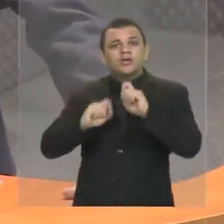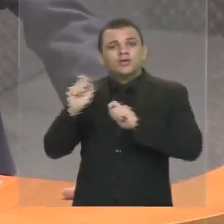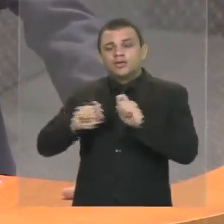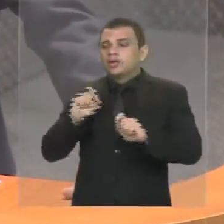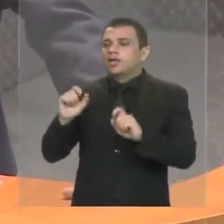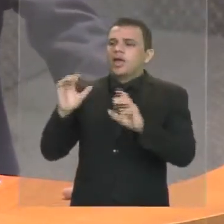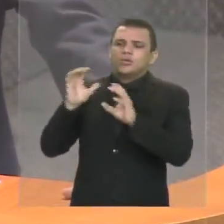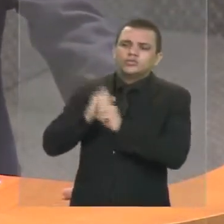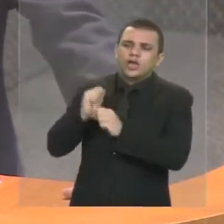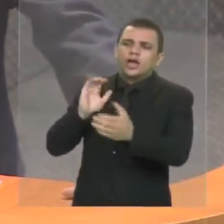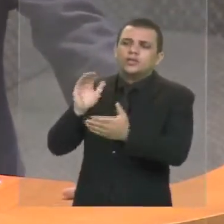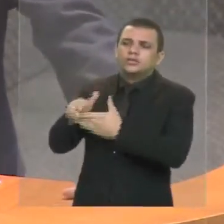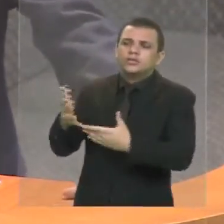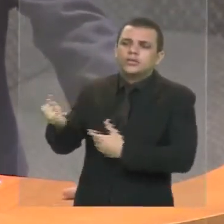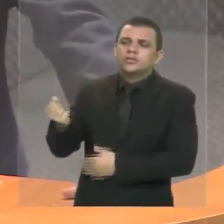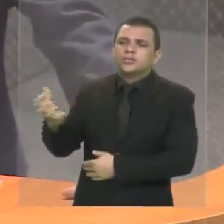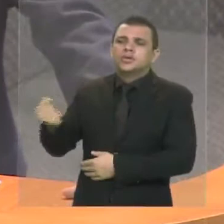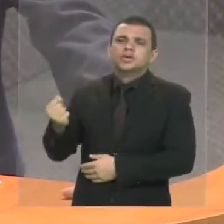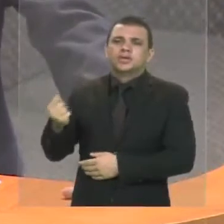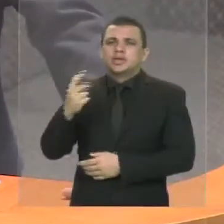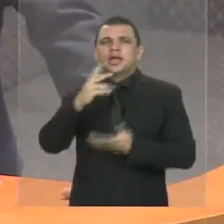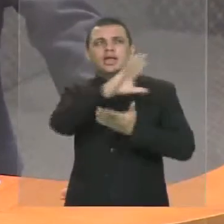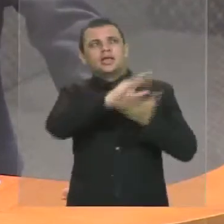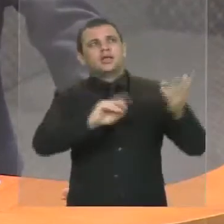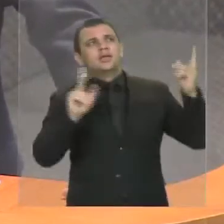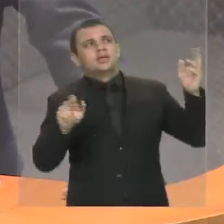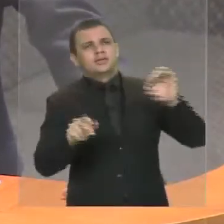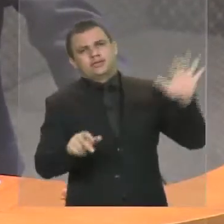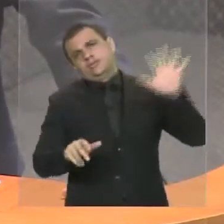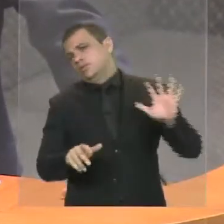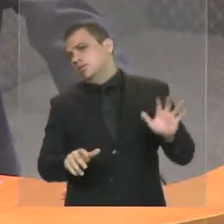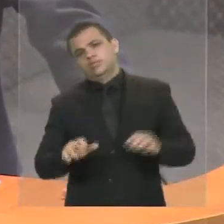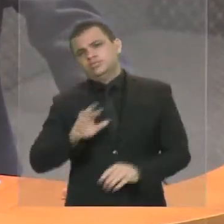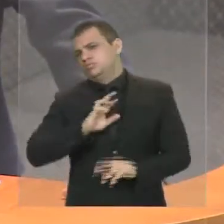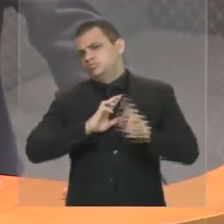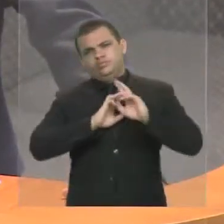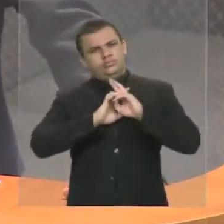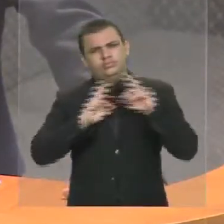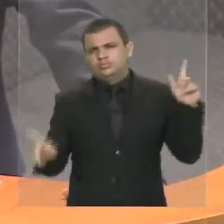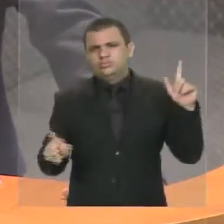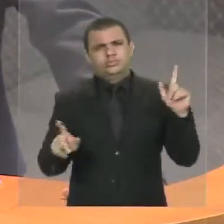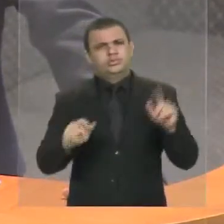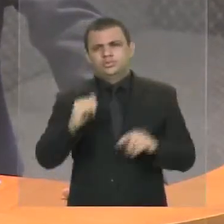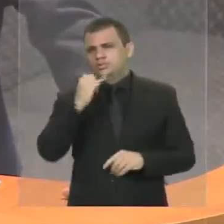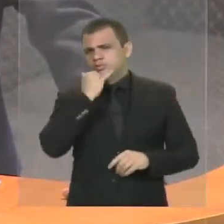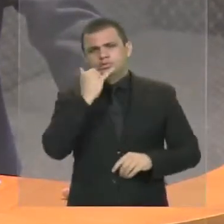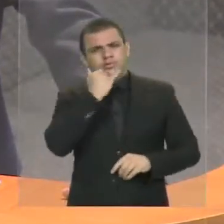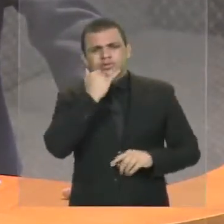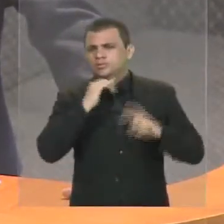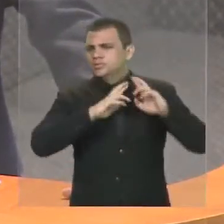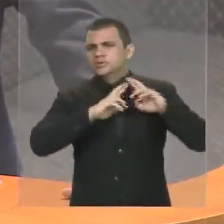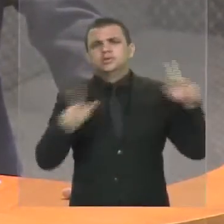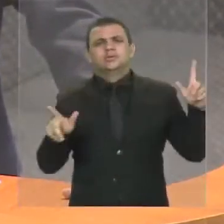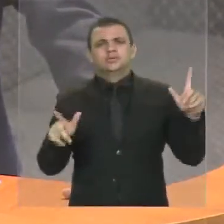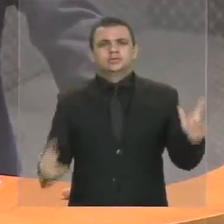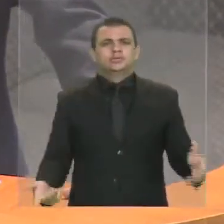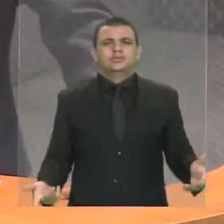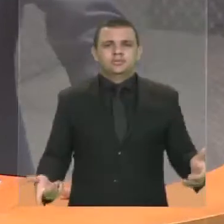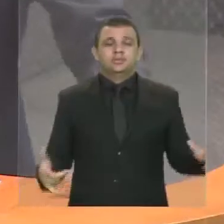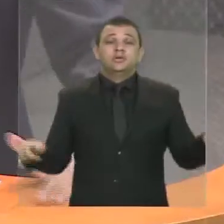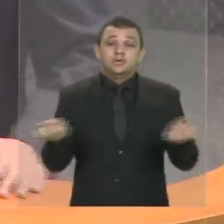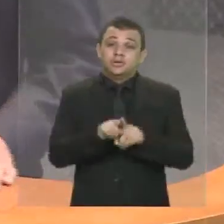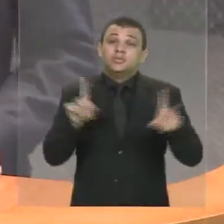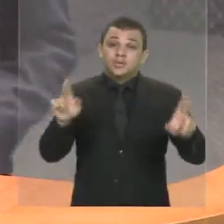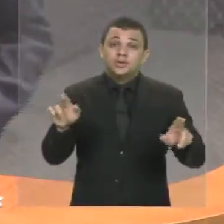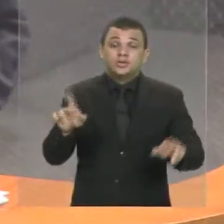um país europeu. Não é. Infelizmente, não é um país europeu. Da mesma forma, os direitos